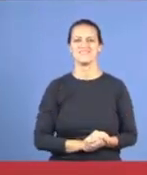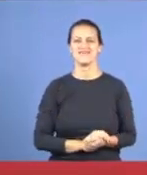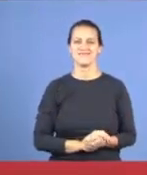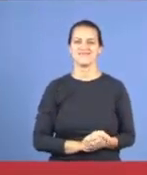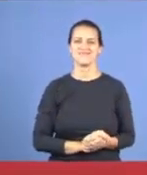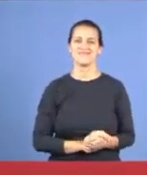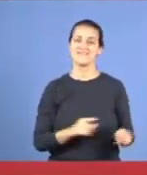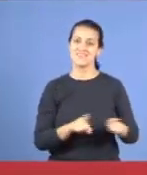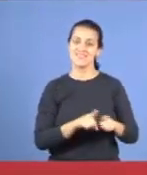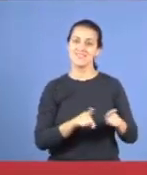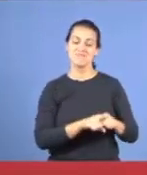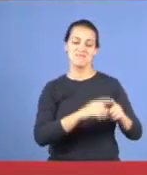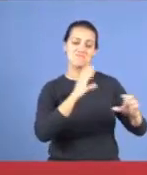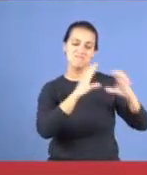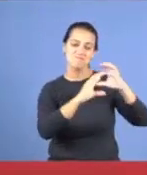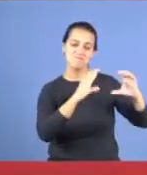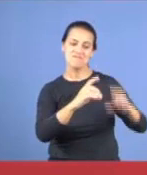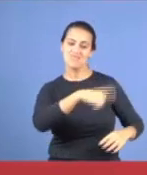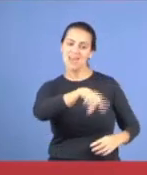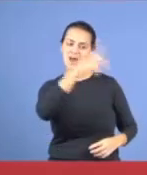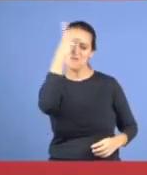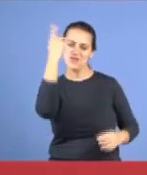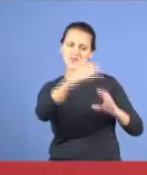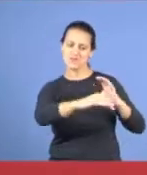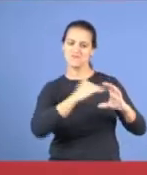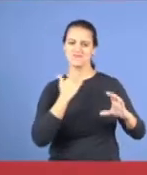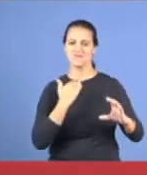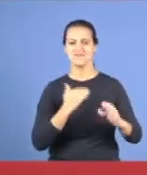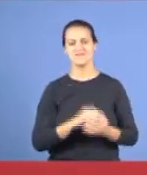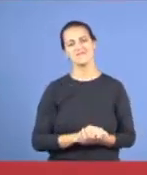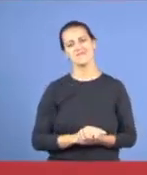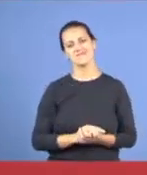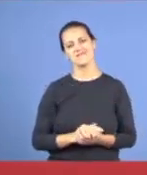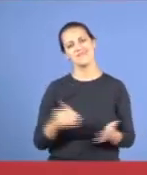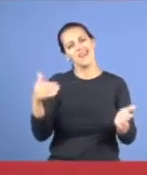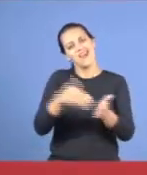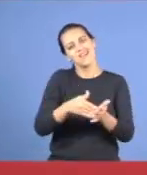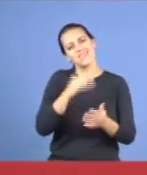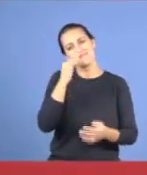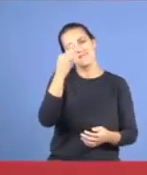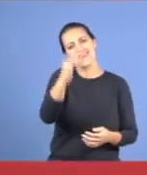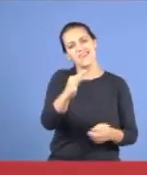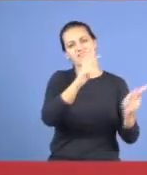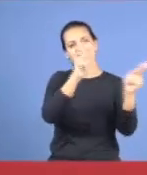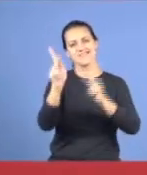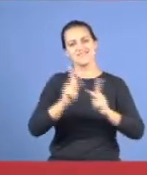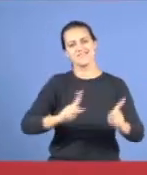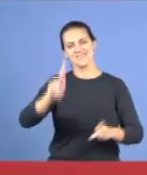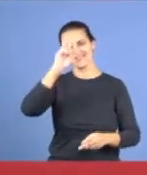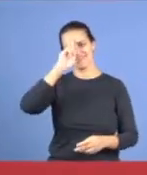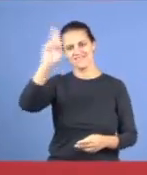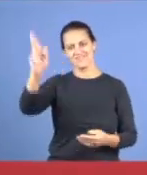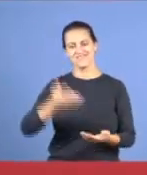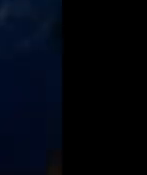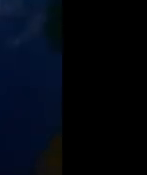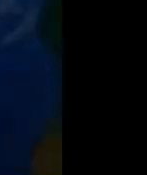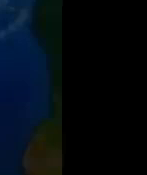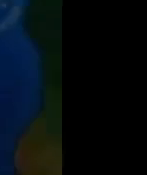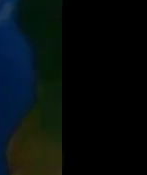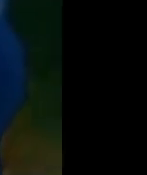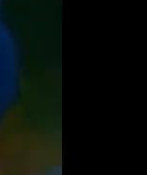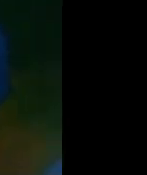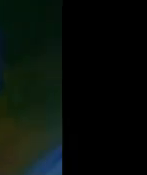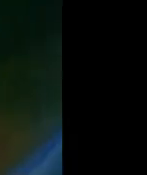suas contribuições, e que dêem sido, uma grande bênção para nós, até breve, a paz do Senhor, a